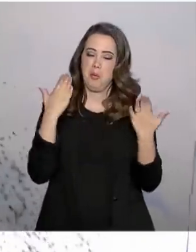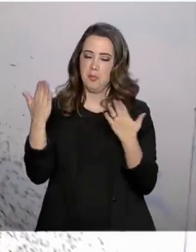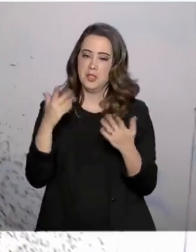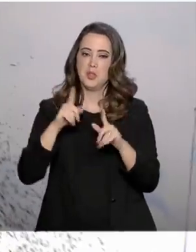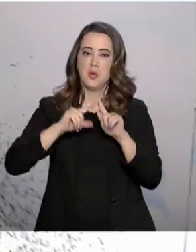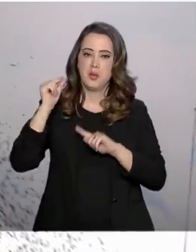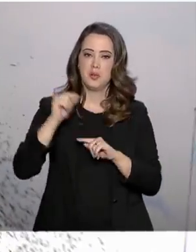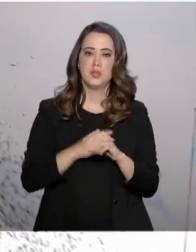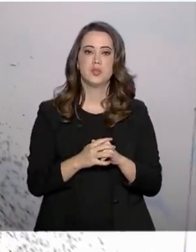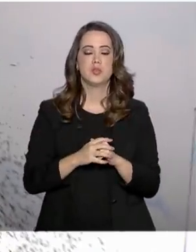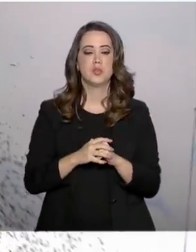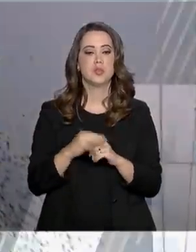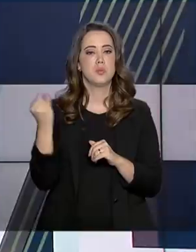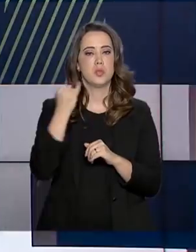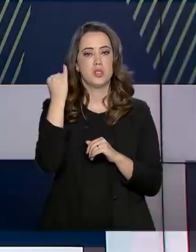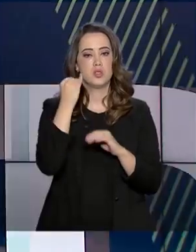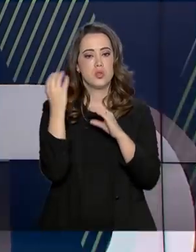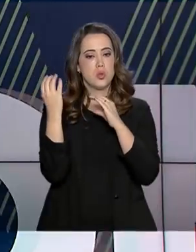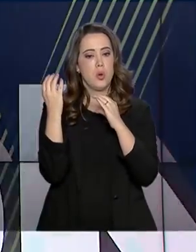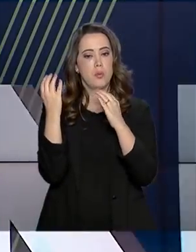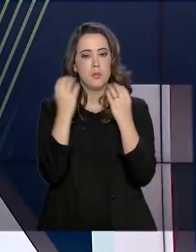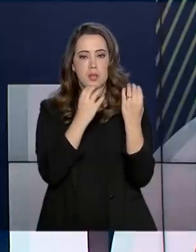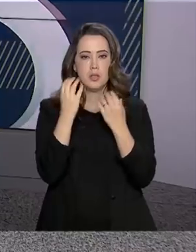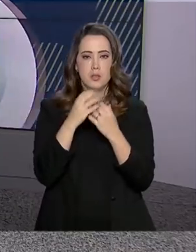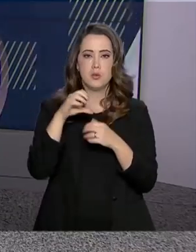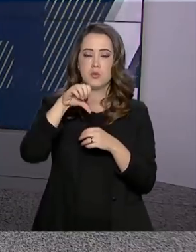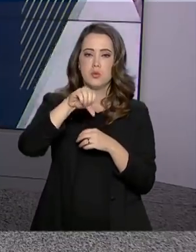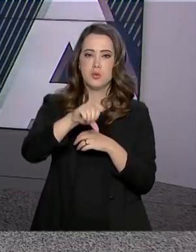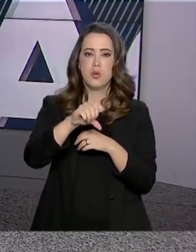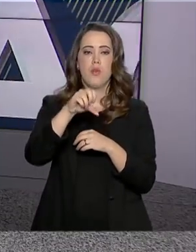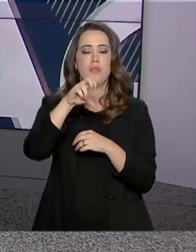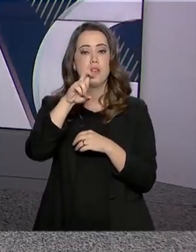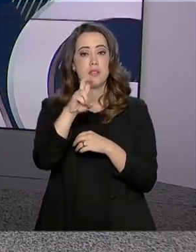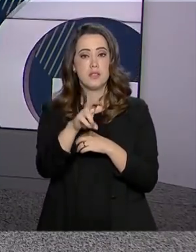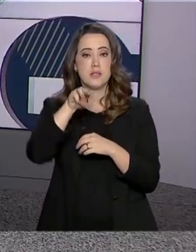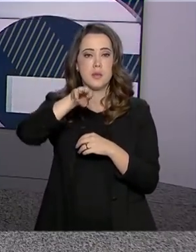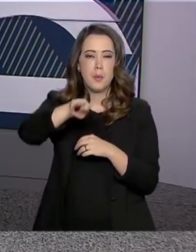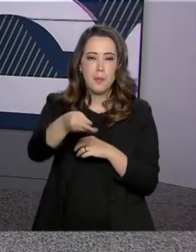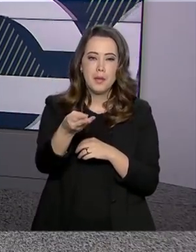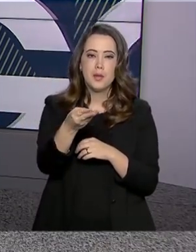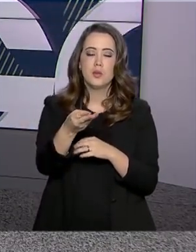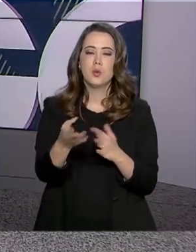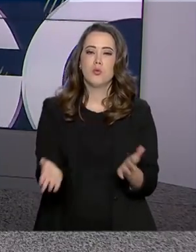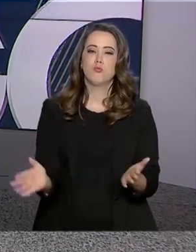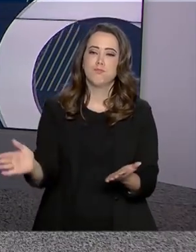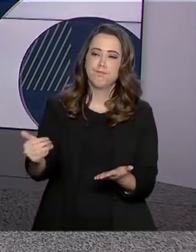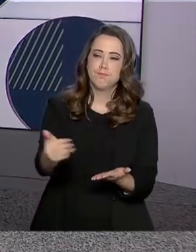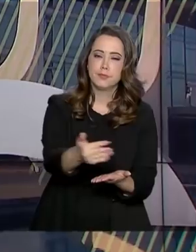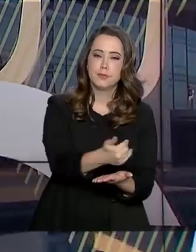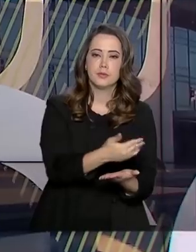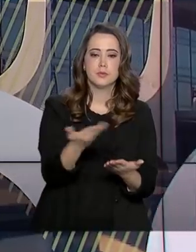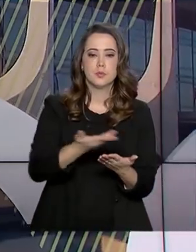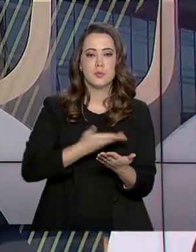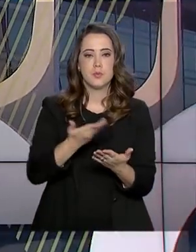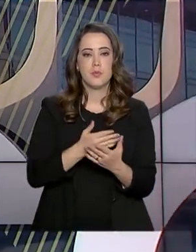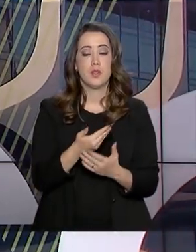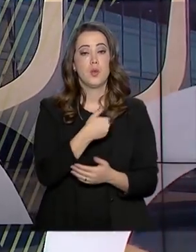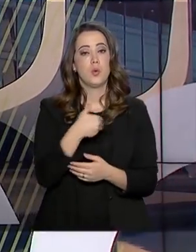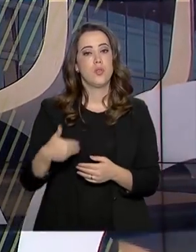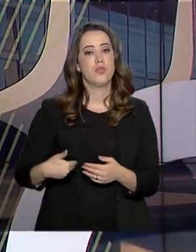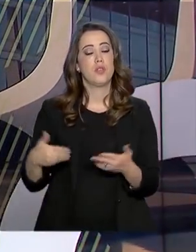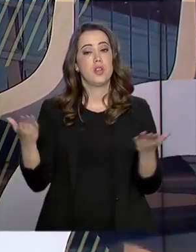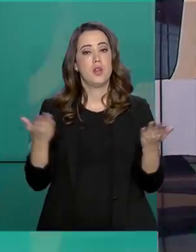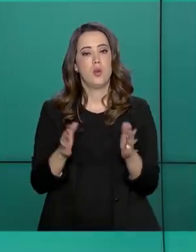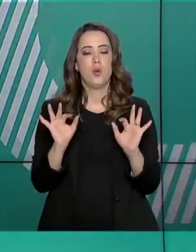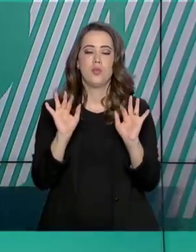Destaque para o milho, que deve ultrapassar 95 milhões de toneladas colhidas. E o governo agora